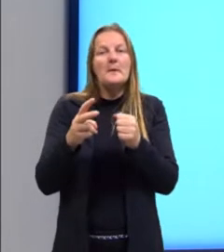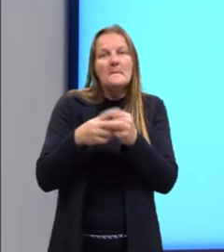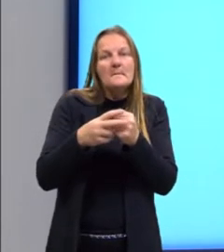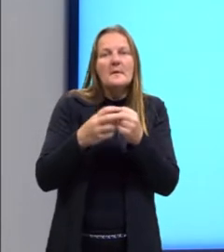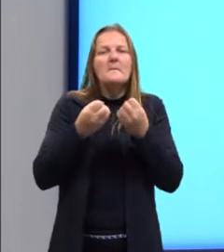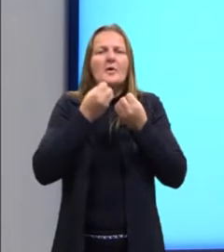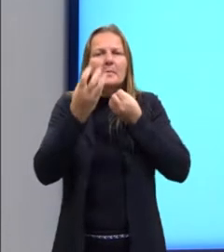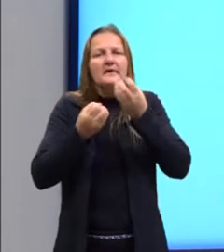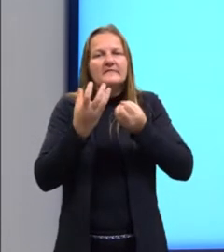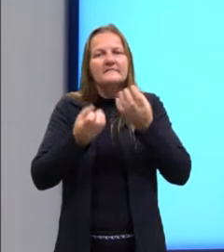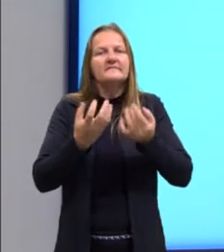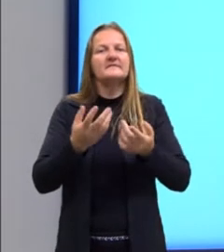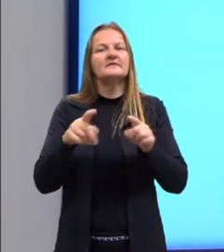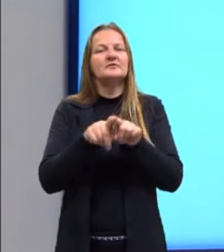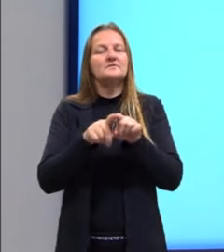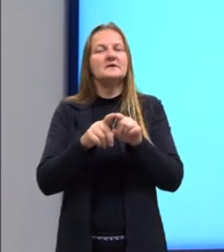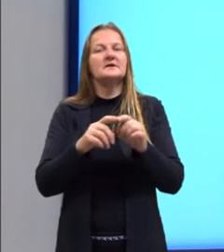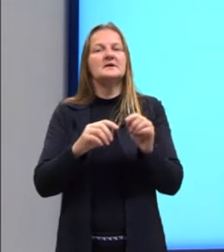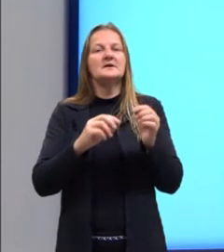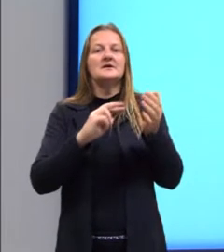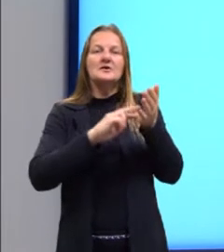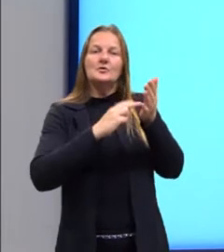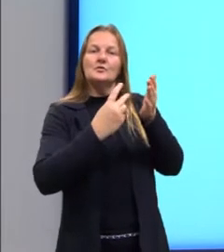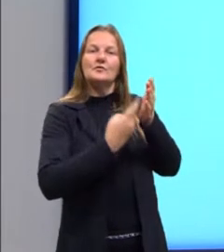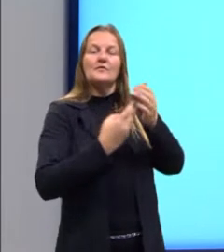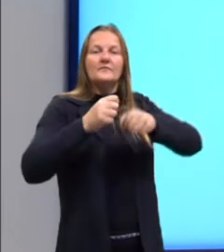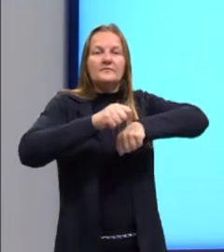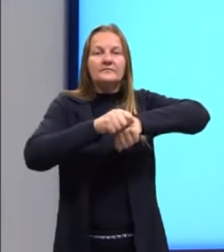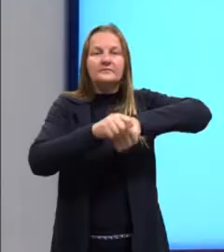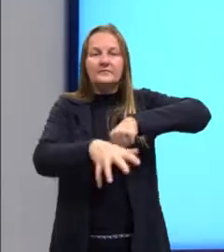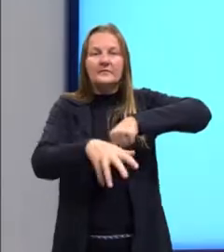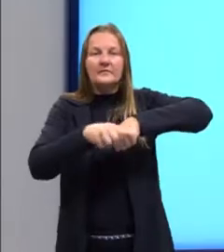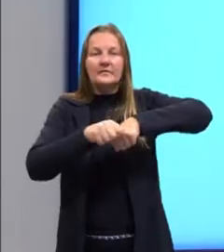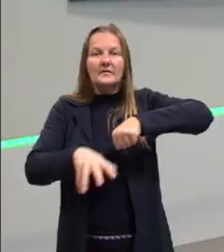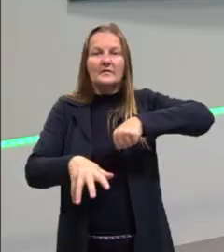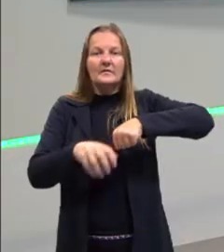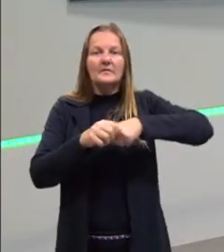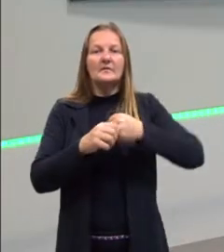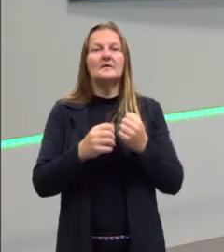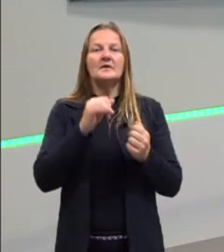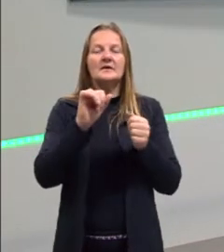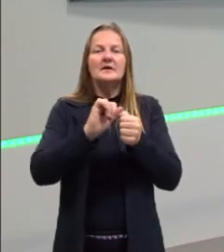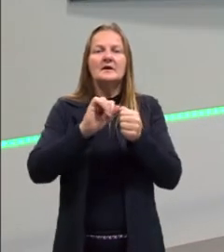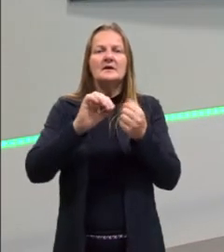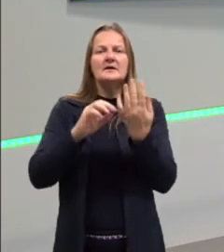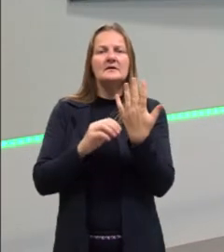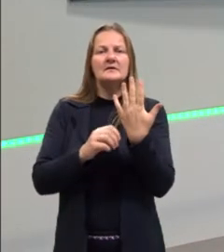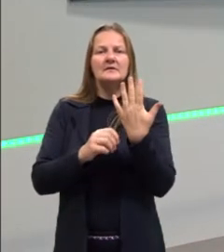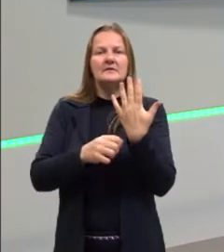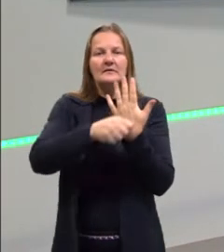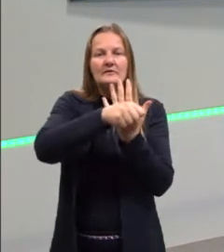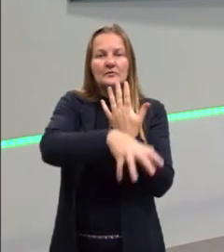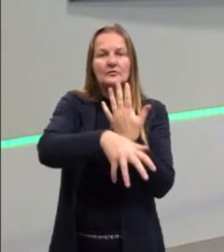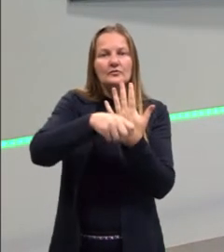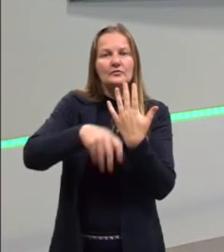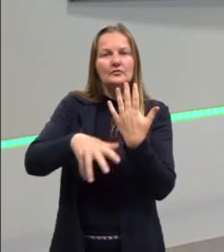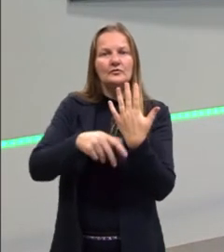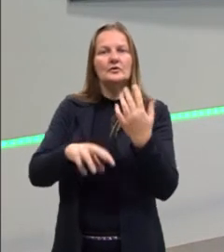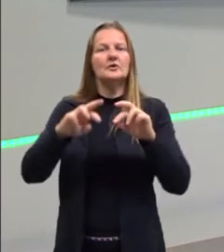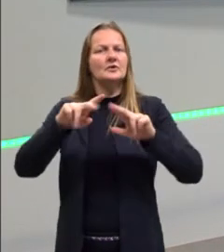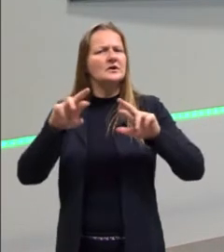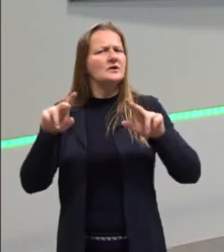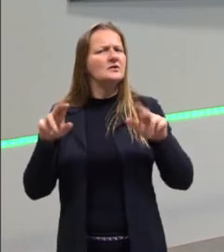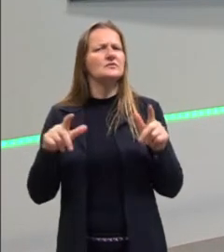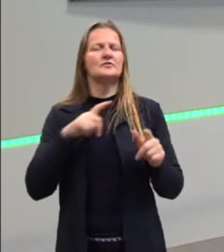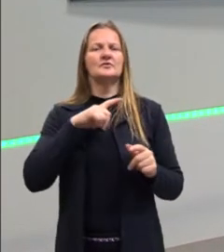comum também. A presença de figuras de linguagem. Muitas vezes, nós vamos encontrar ali palavras com outros